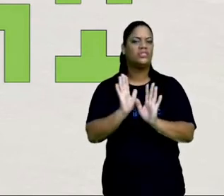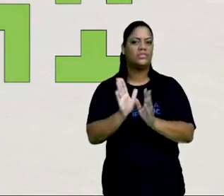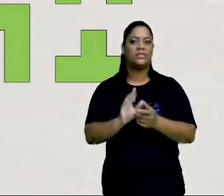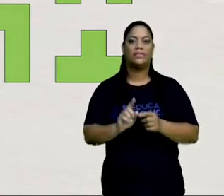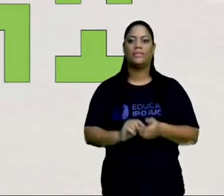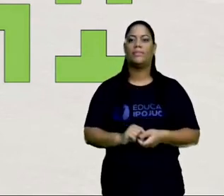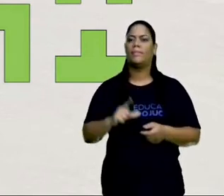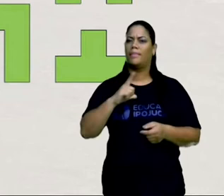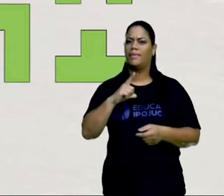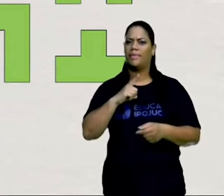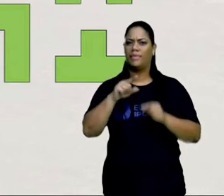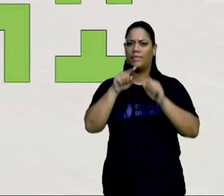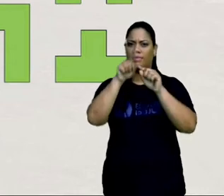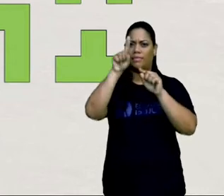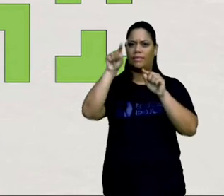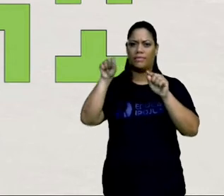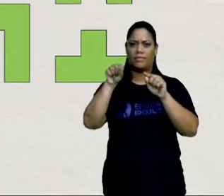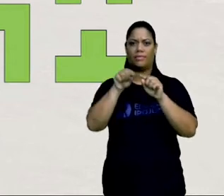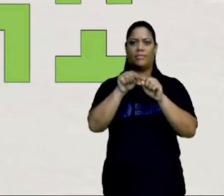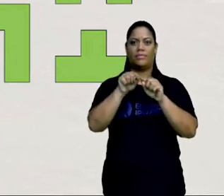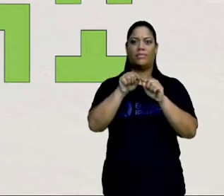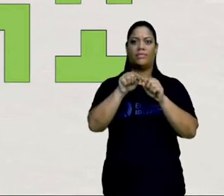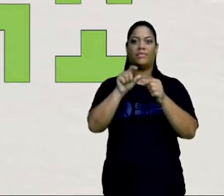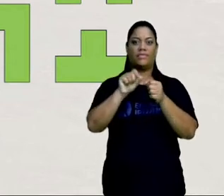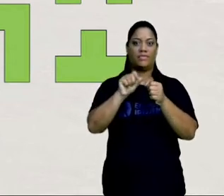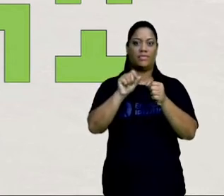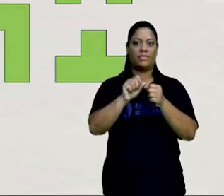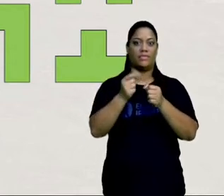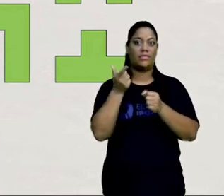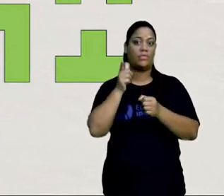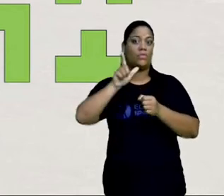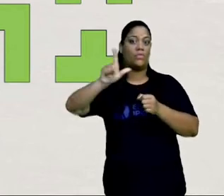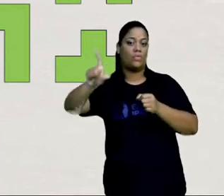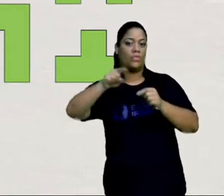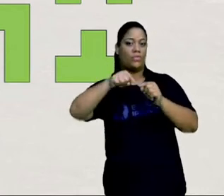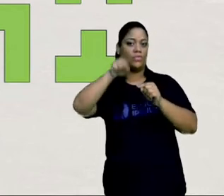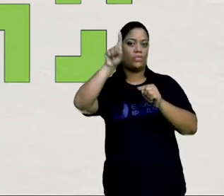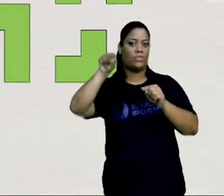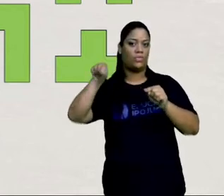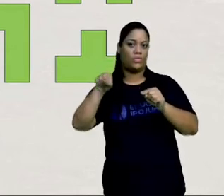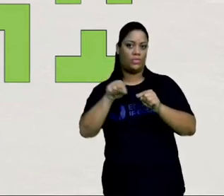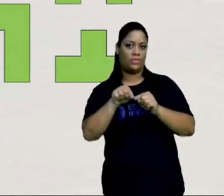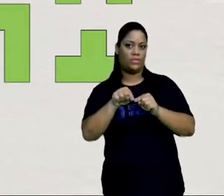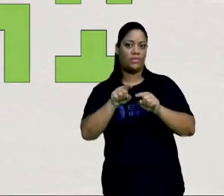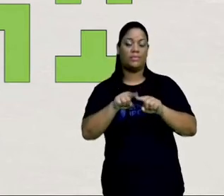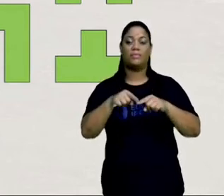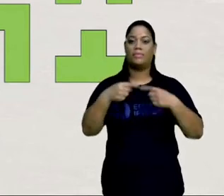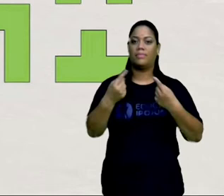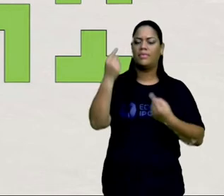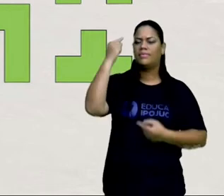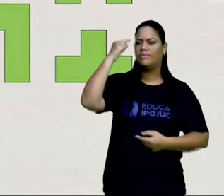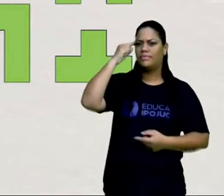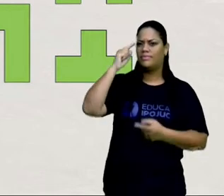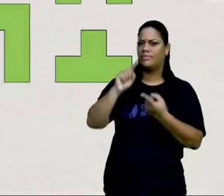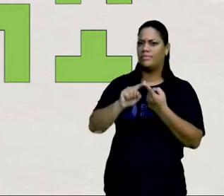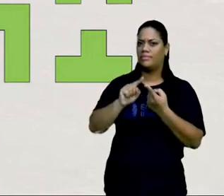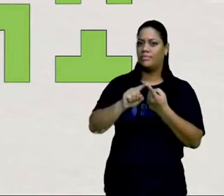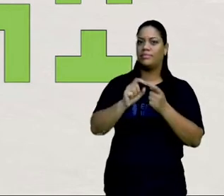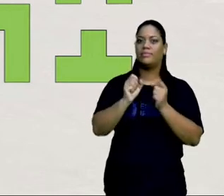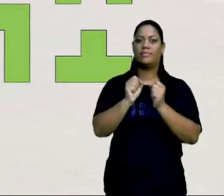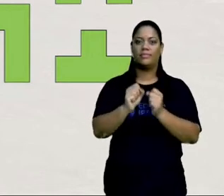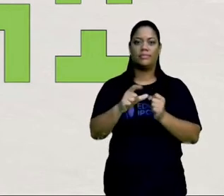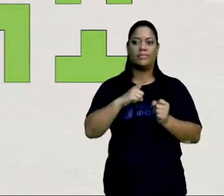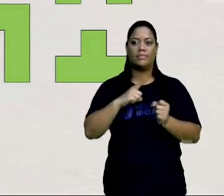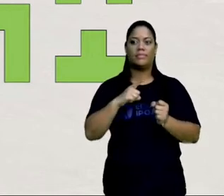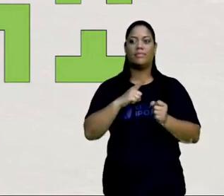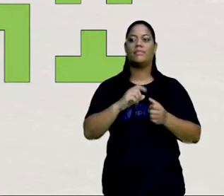mas são aqui os quatro juntinhos formando um outro quadrado, tá bom? Mas, pensem também que a gente pode ter os quatro